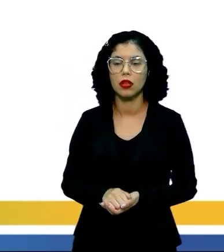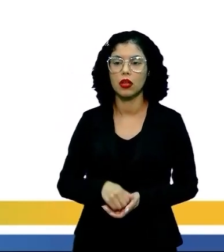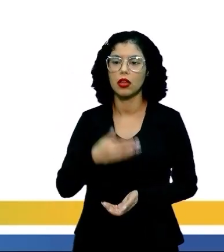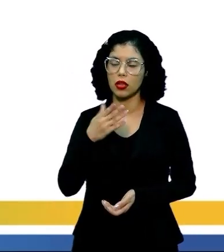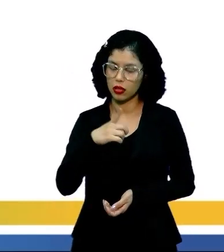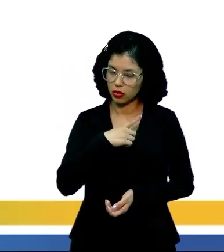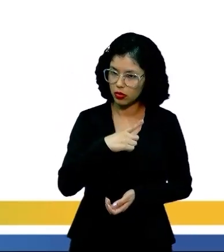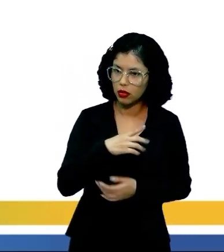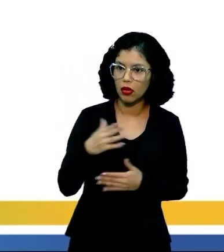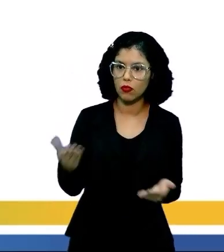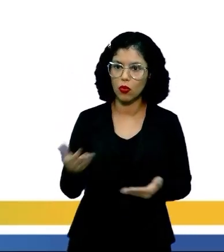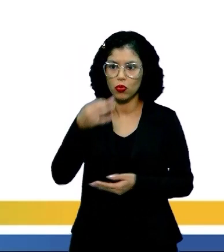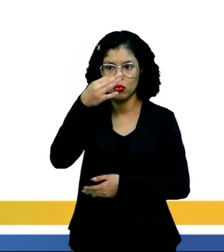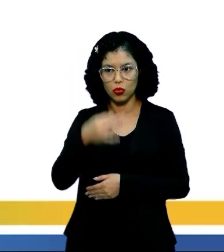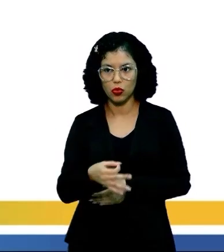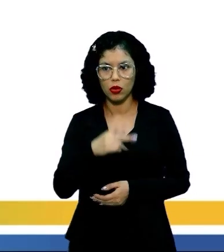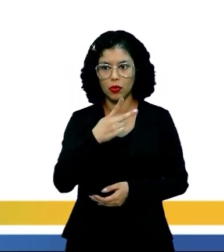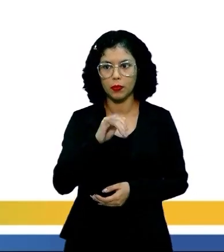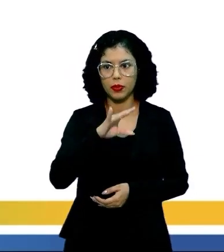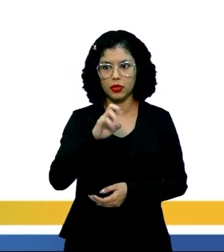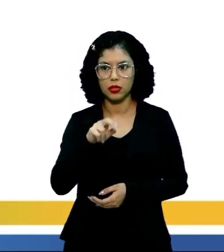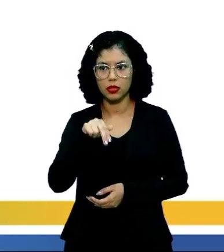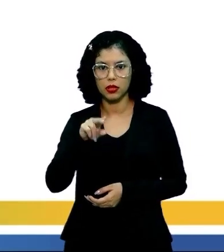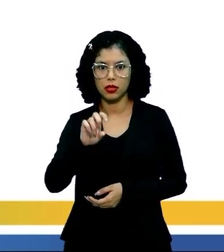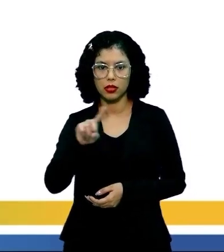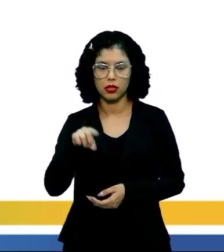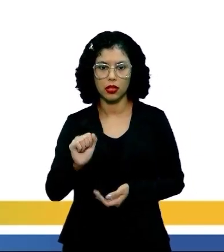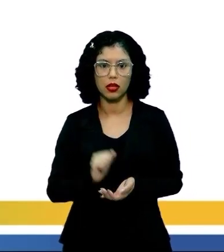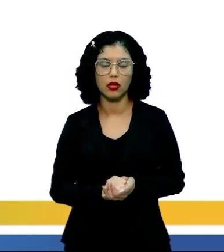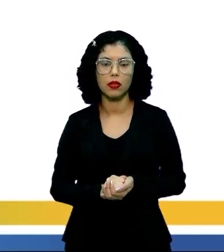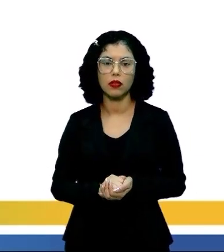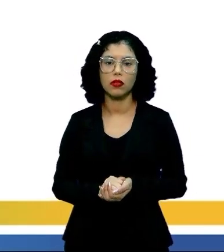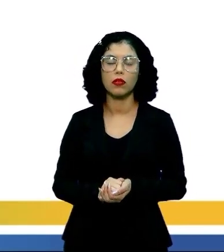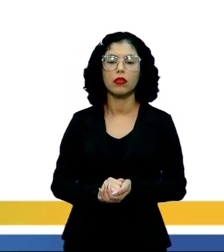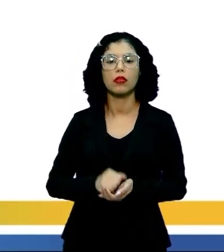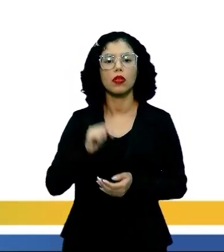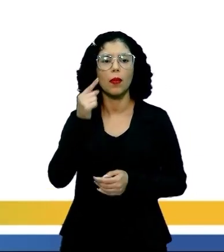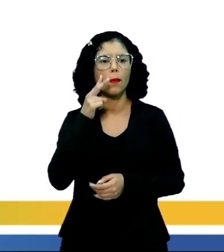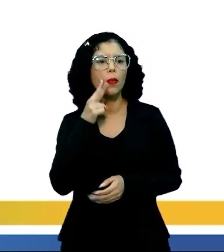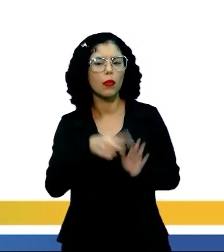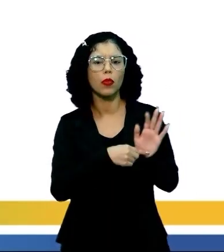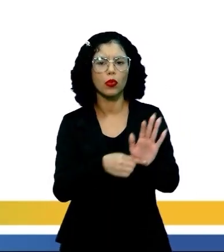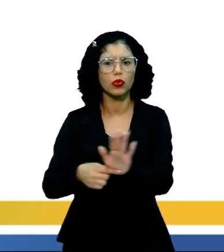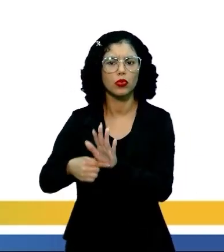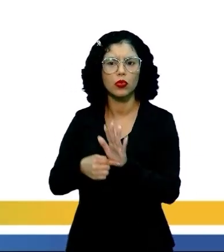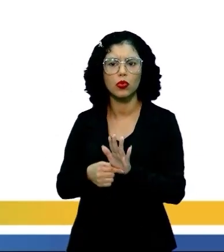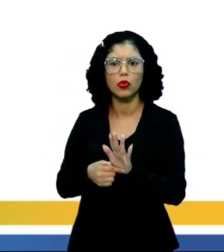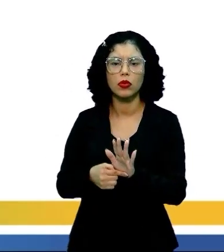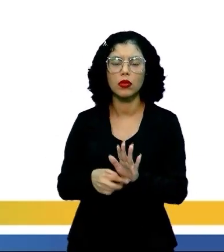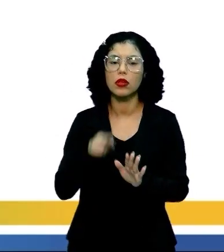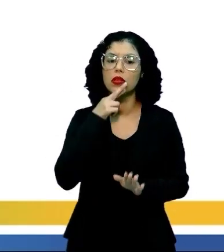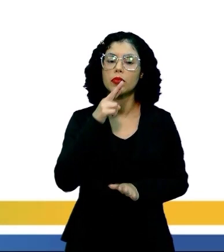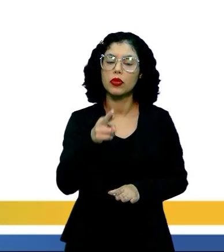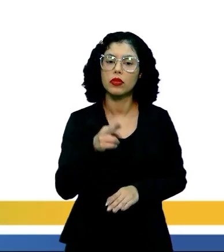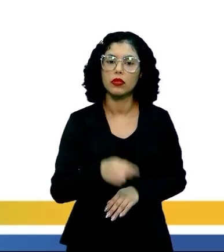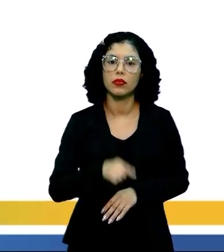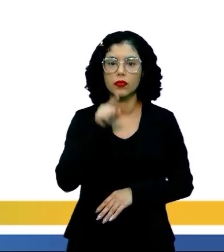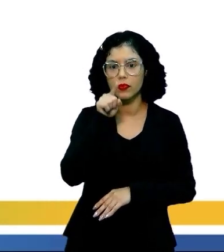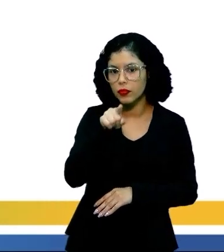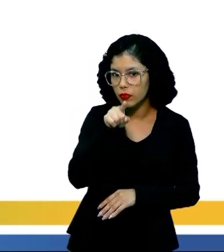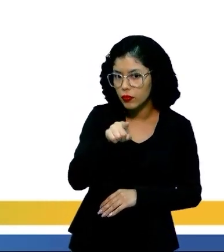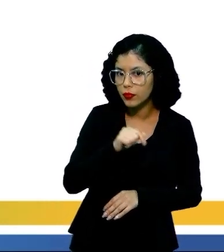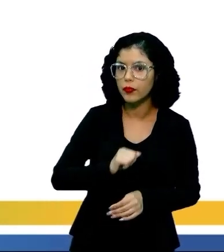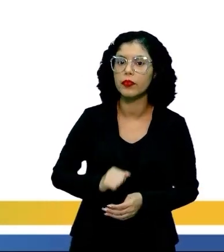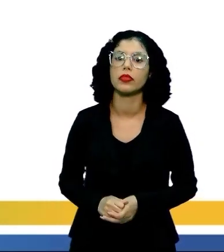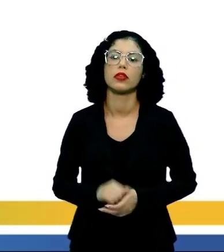endireitou-se, consertou o seu pincinés, levantou o dedo indicador no ar e respondeu. Senhor